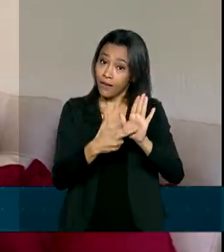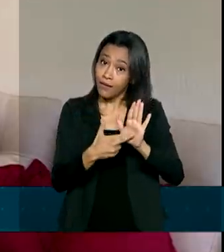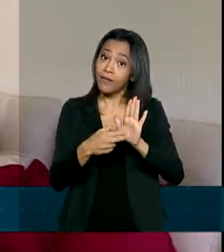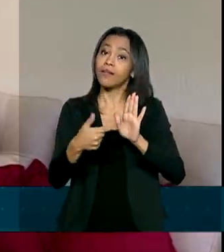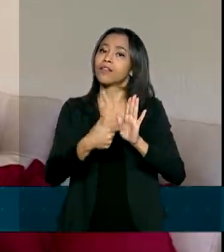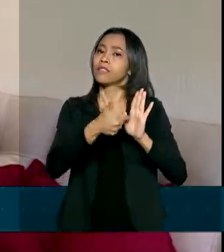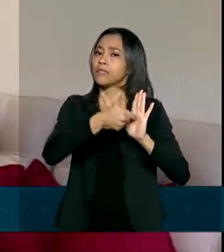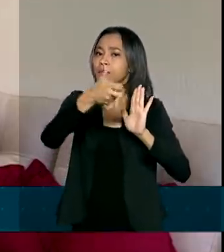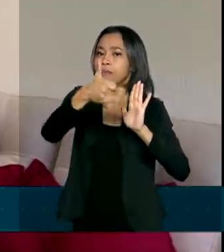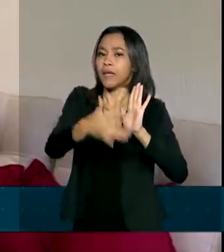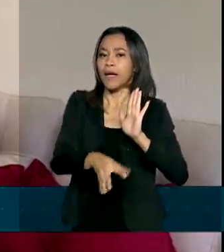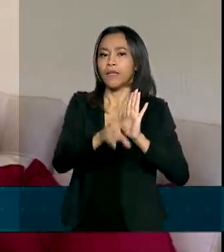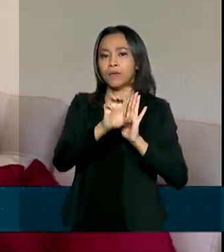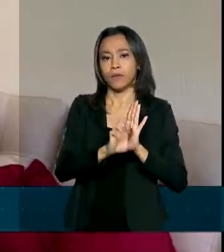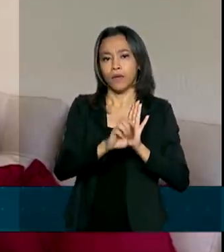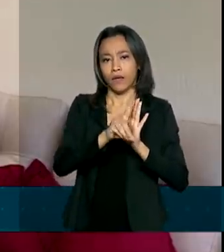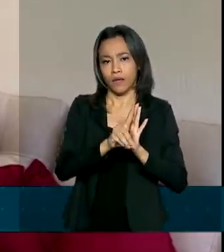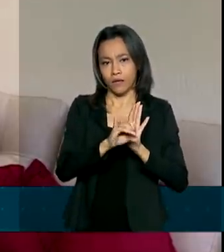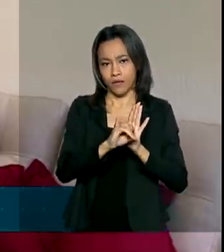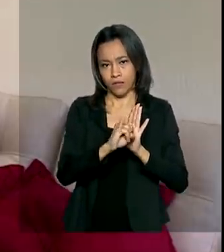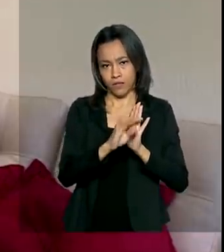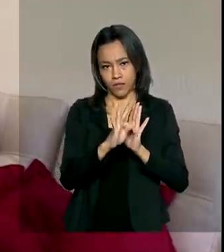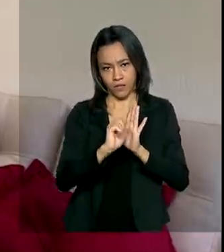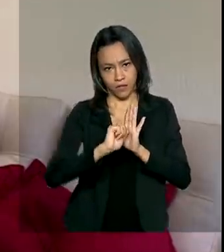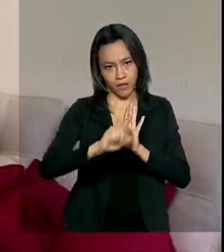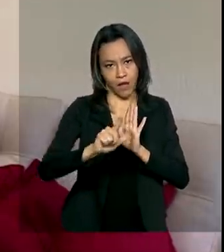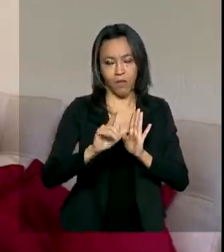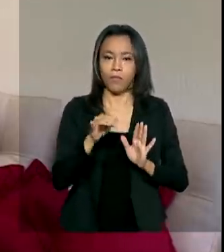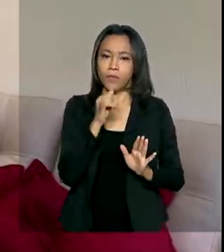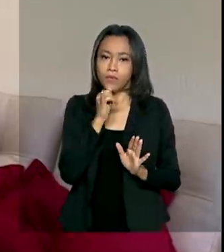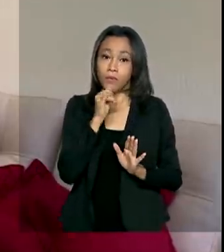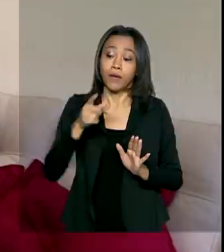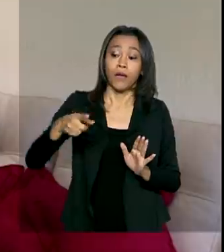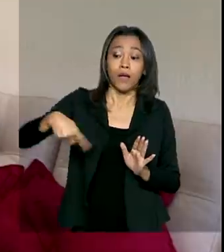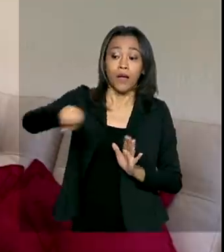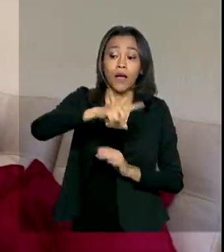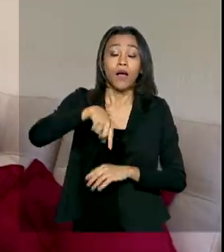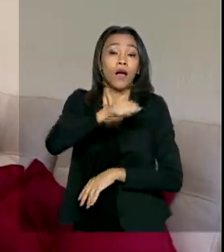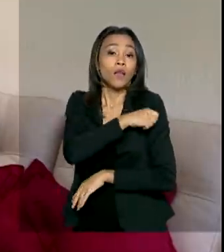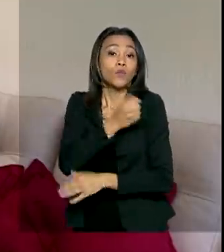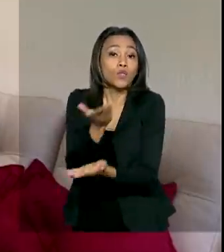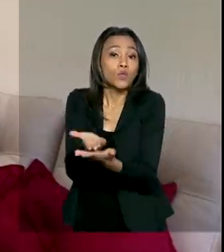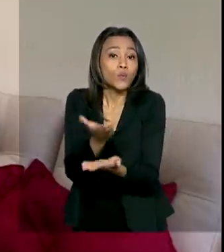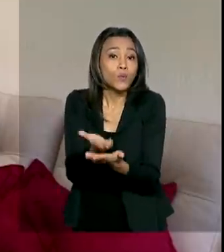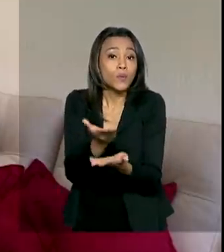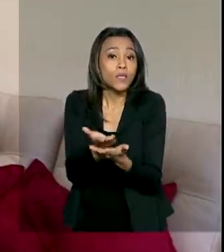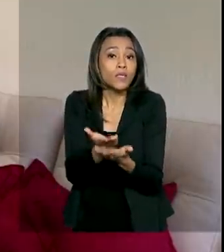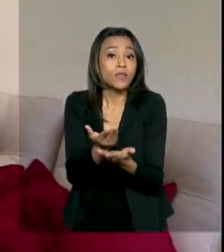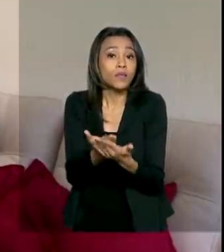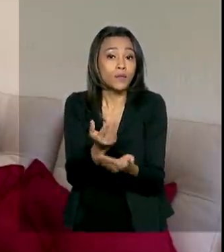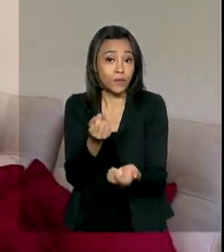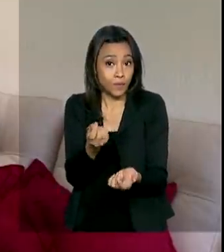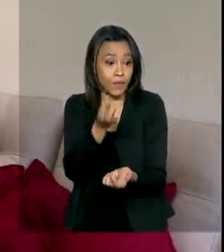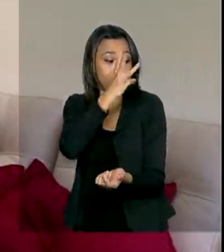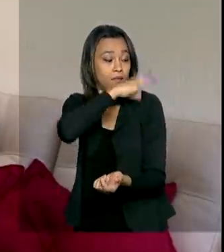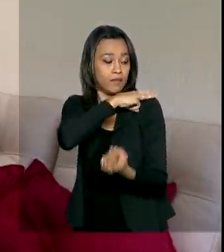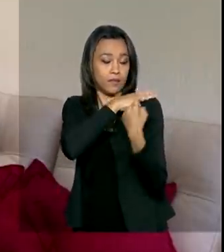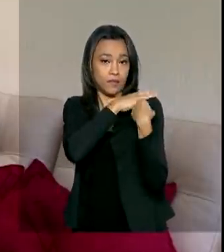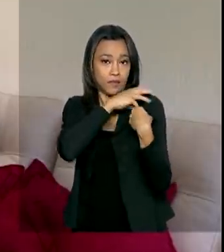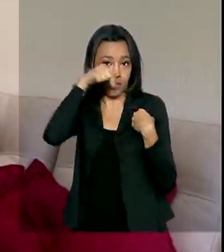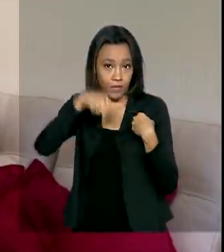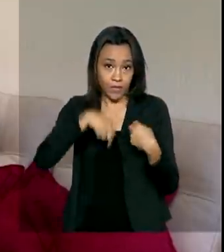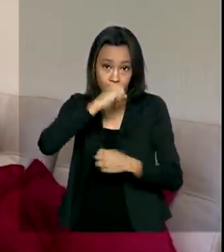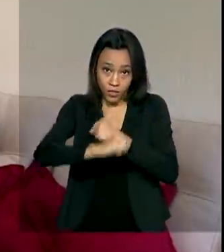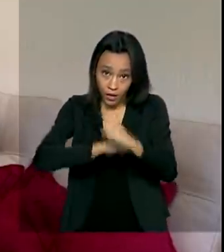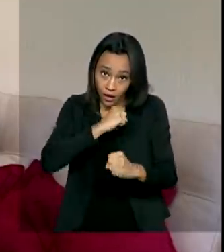especificados nos editais do exame, como candidatos que estejam cursando a última série do Ensino Médio este